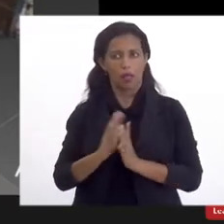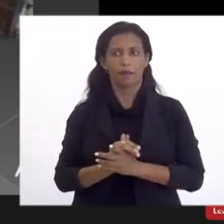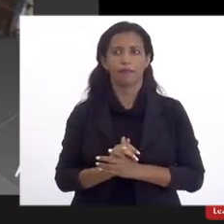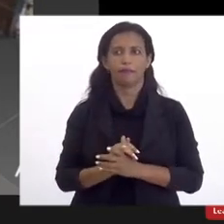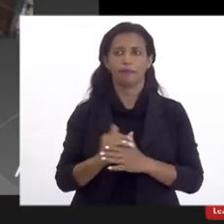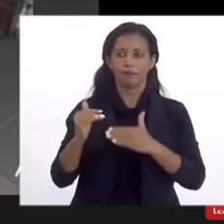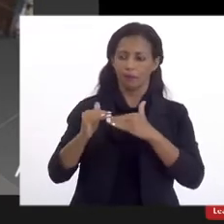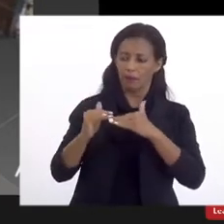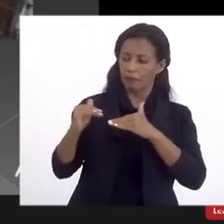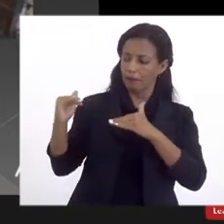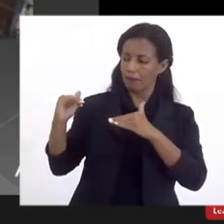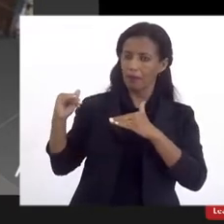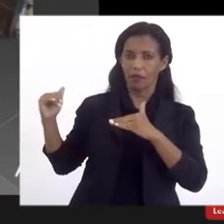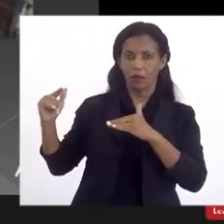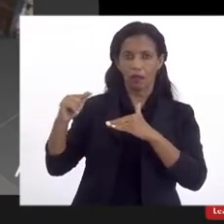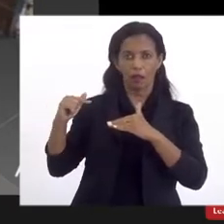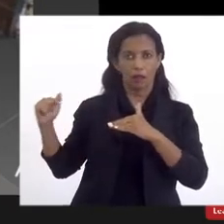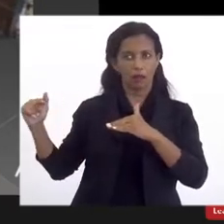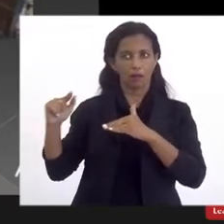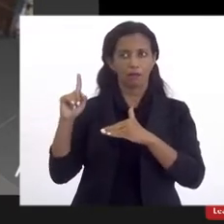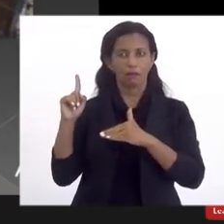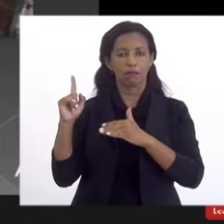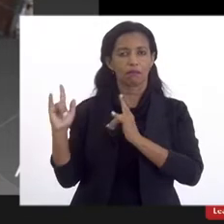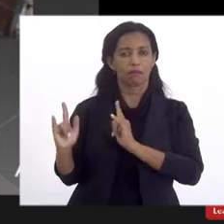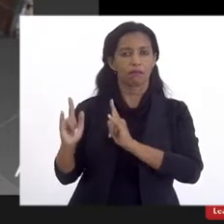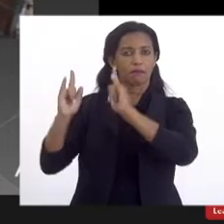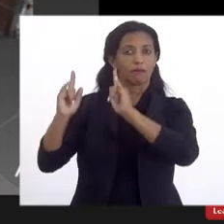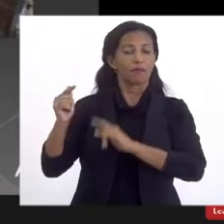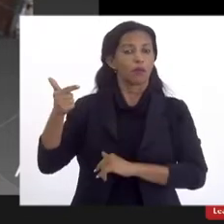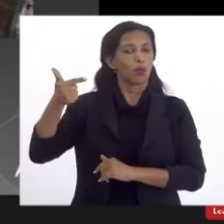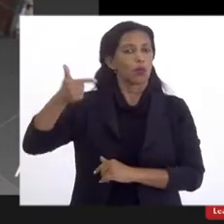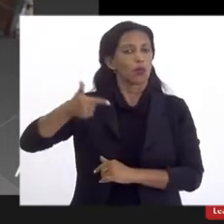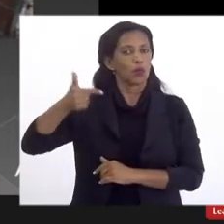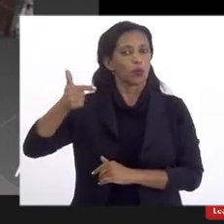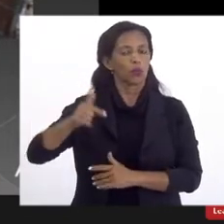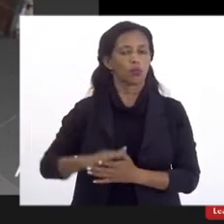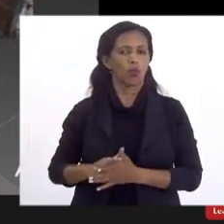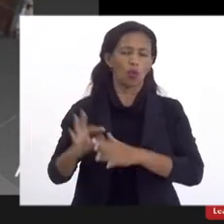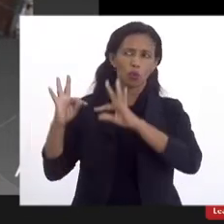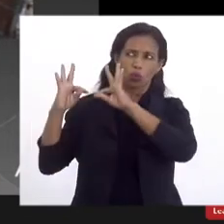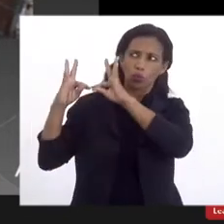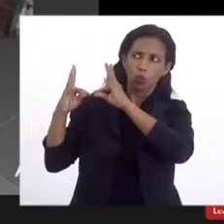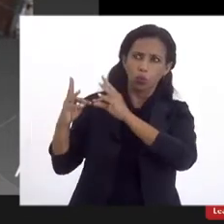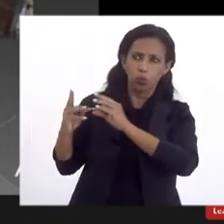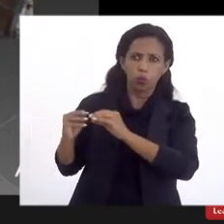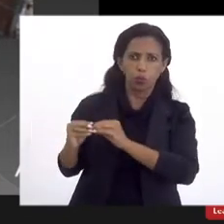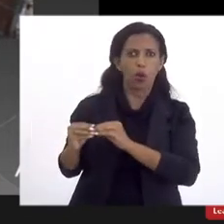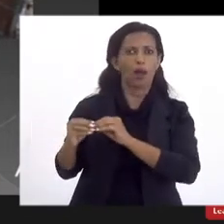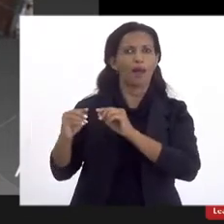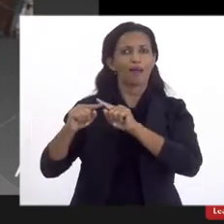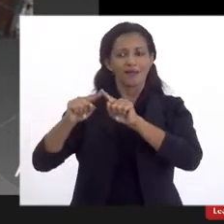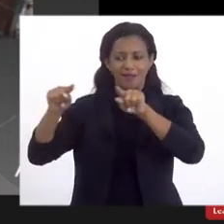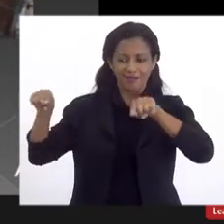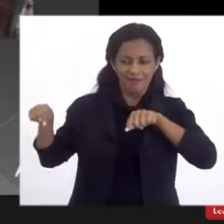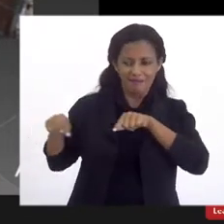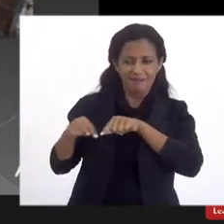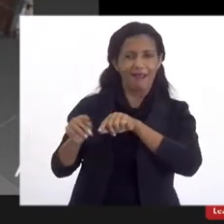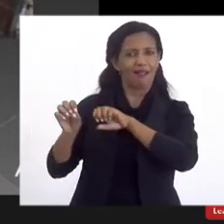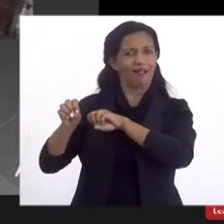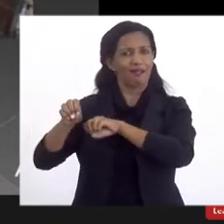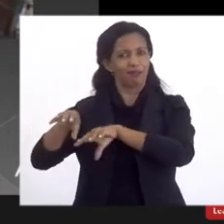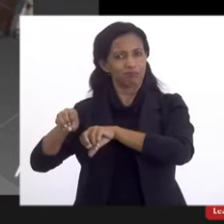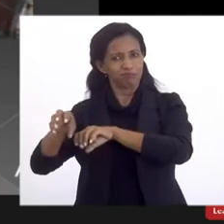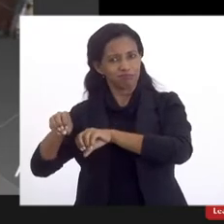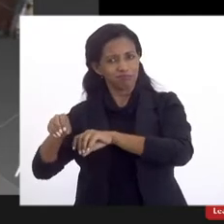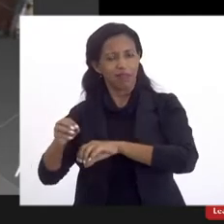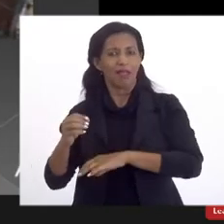no campus, a UESO ocupa aqui o prédio 2, na sua totalidade, com as nossas aulas, né, da graduação